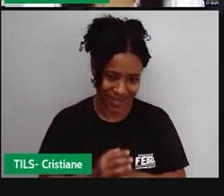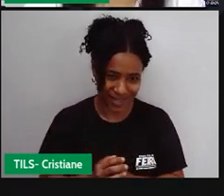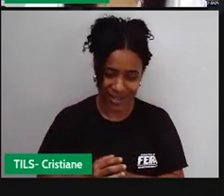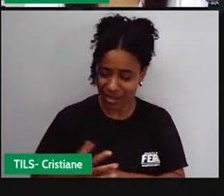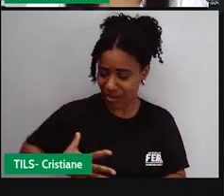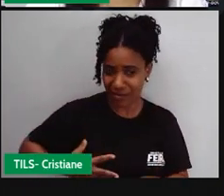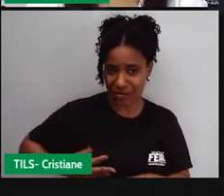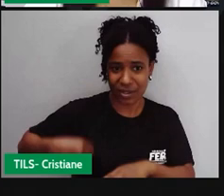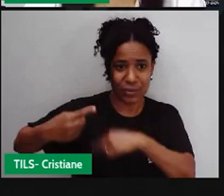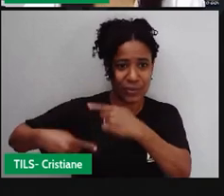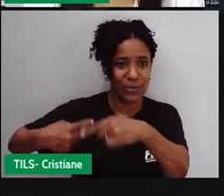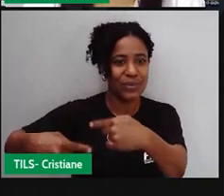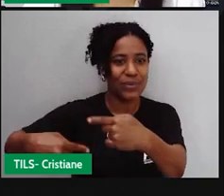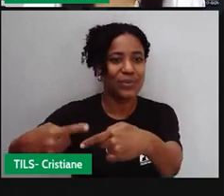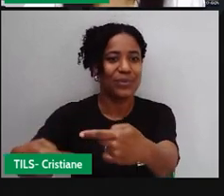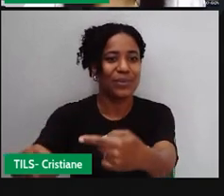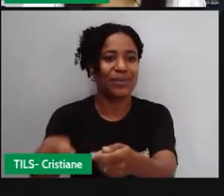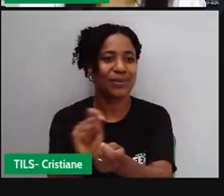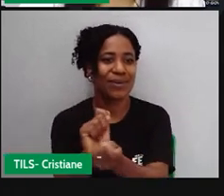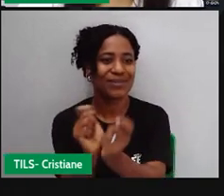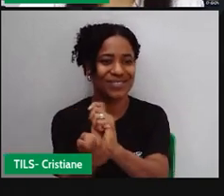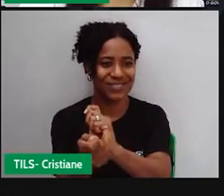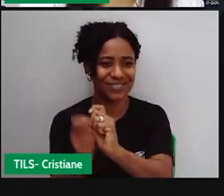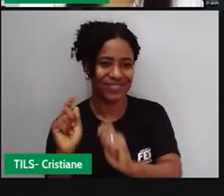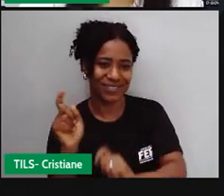fugiram e fundaram esses grupos.